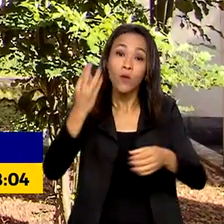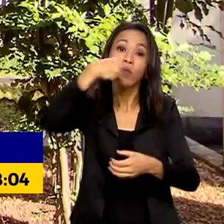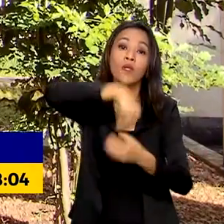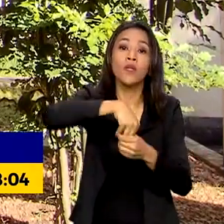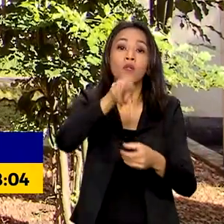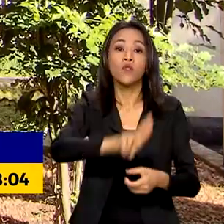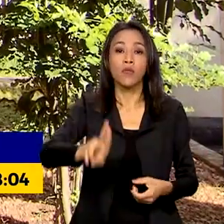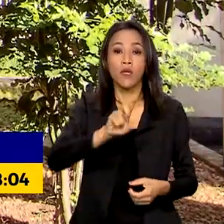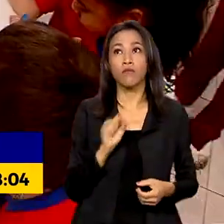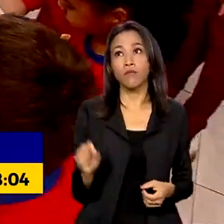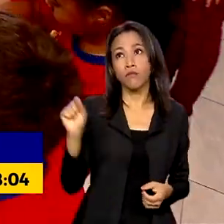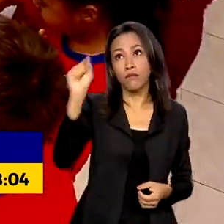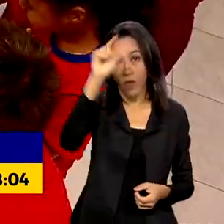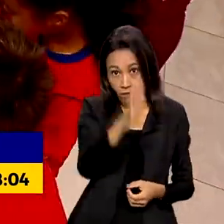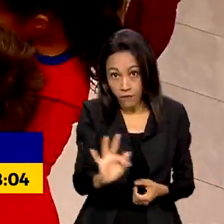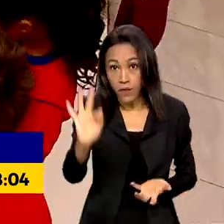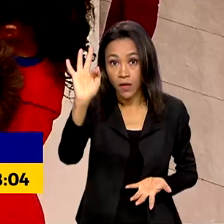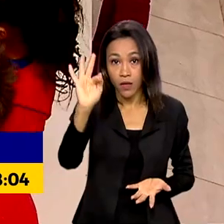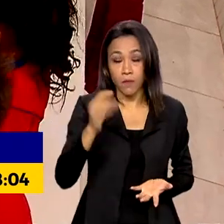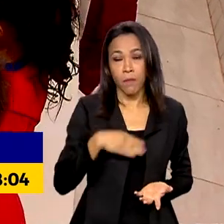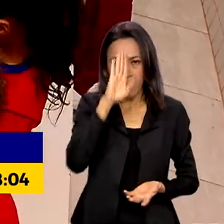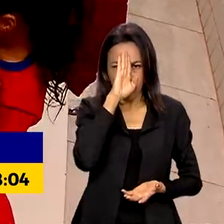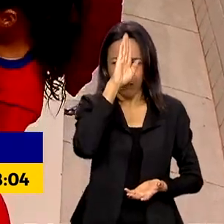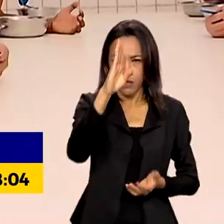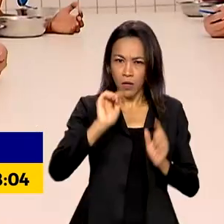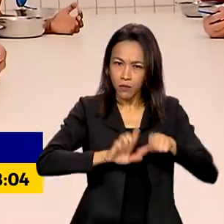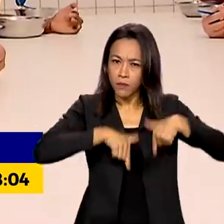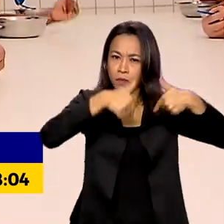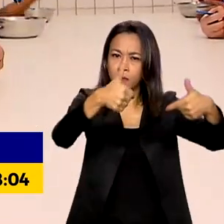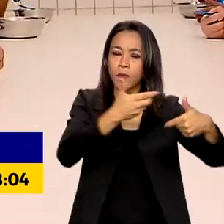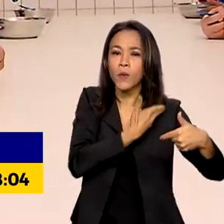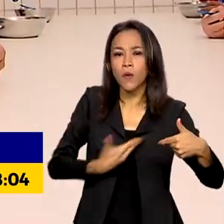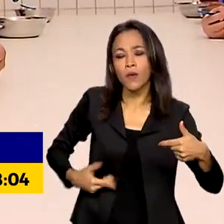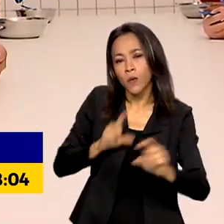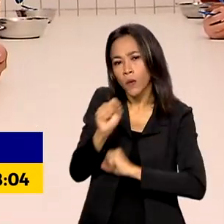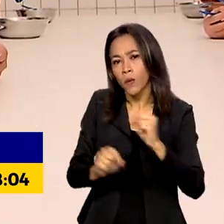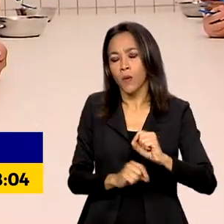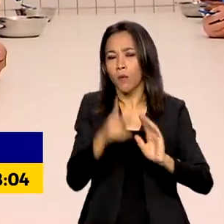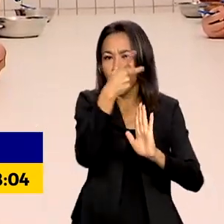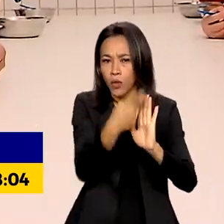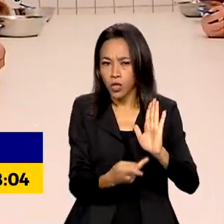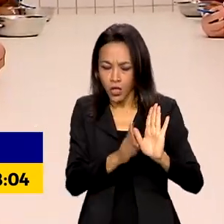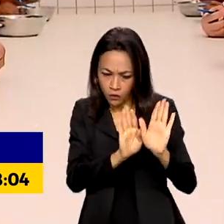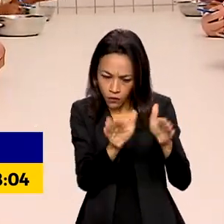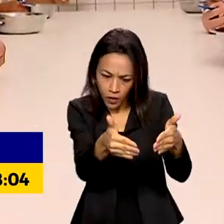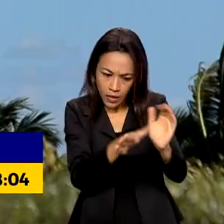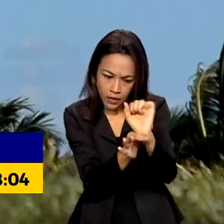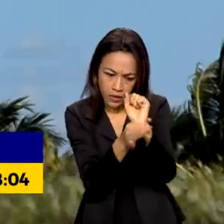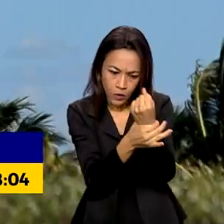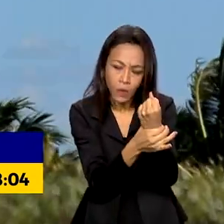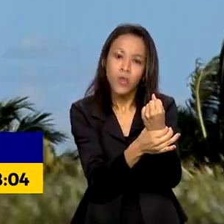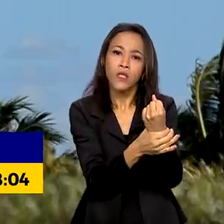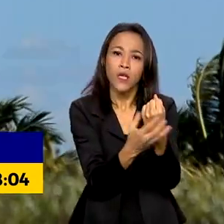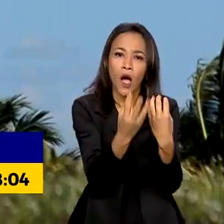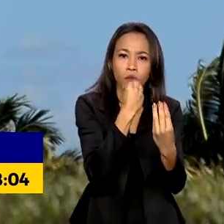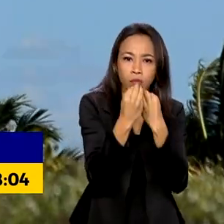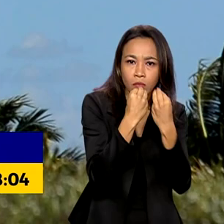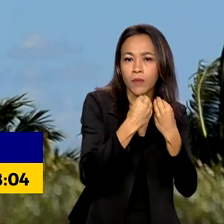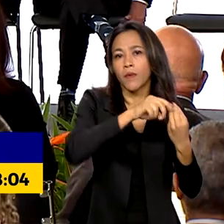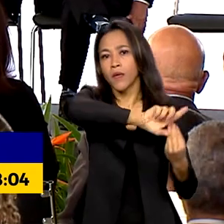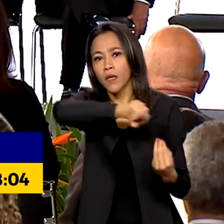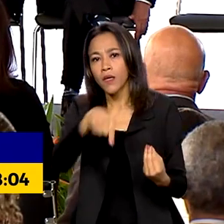instituições federais. Entre as prioridades do governo estão projetos ligados à segurança alimentar e economia